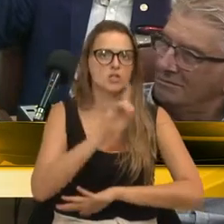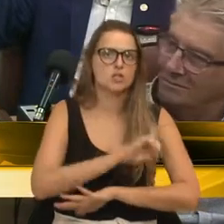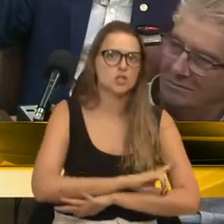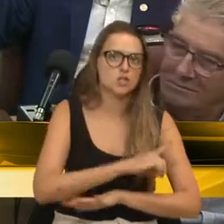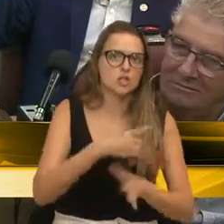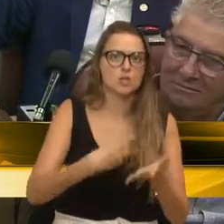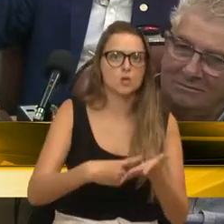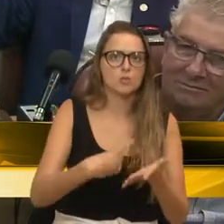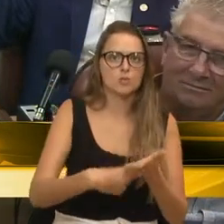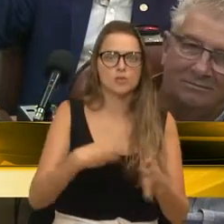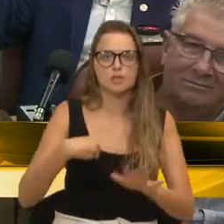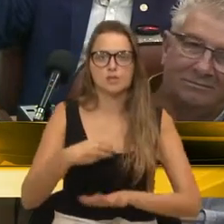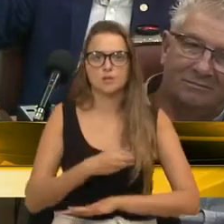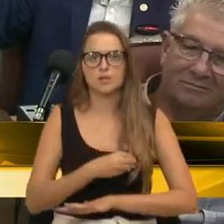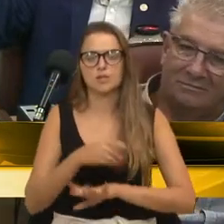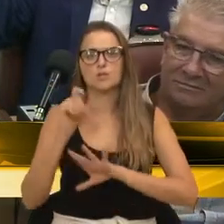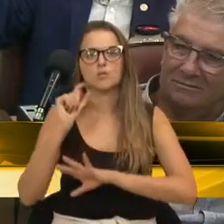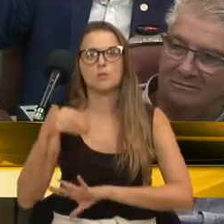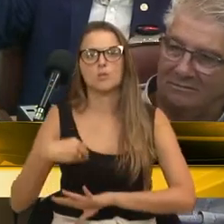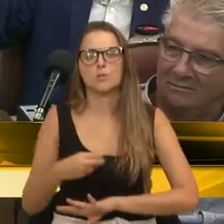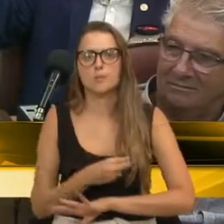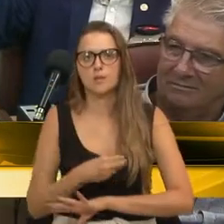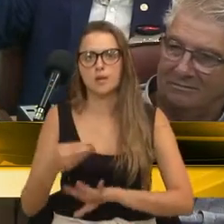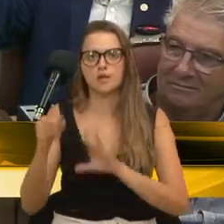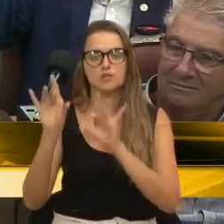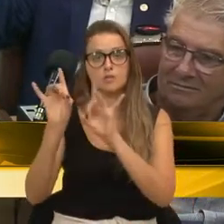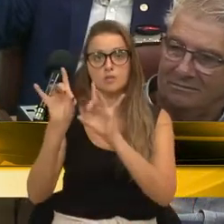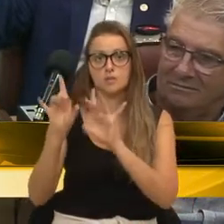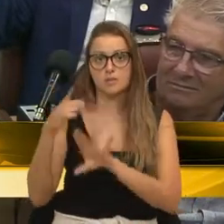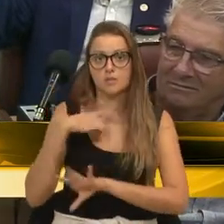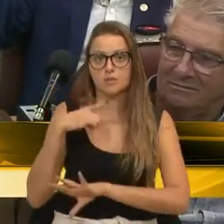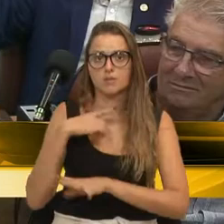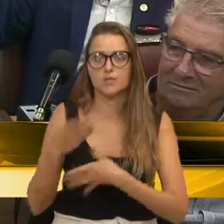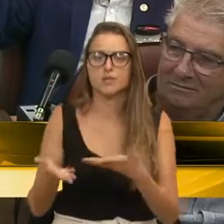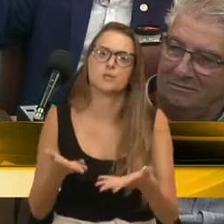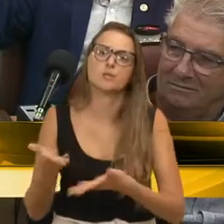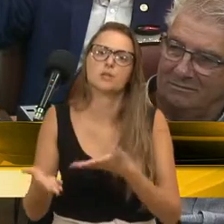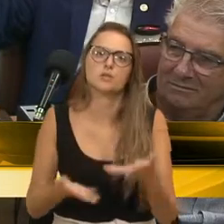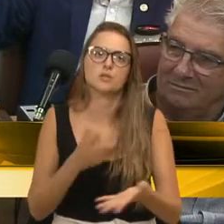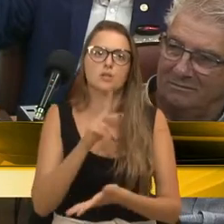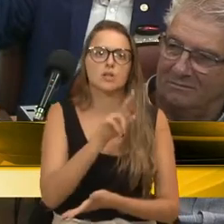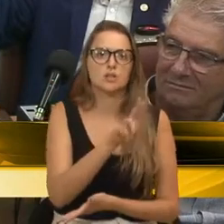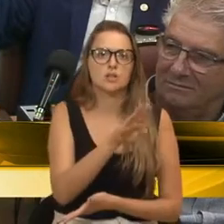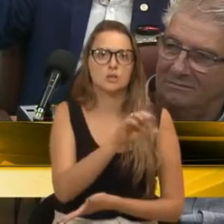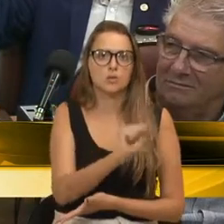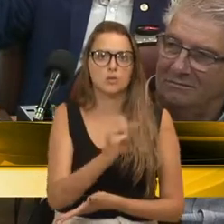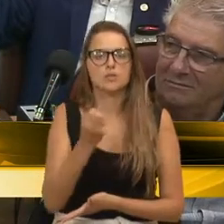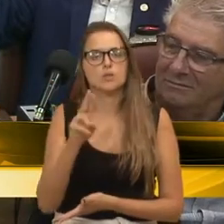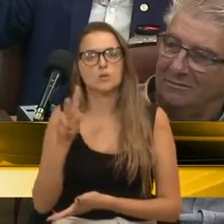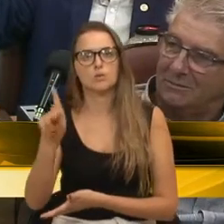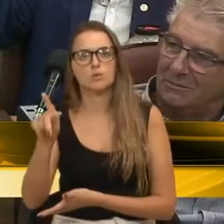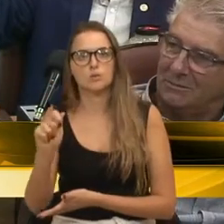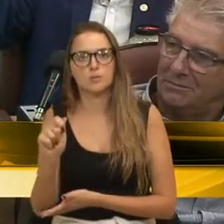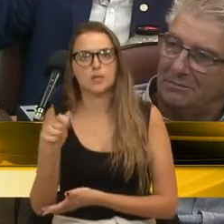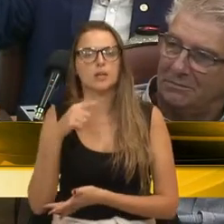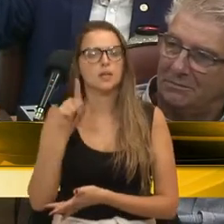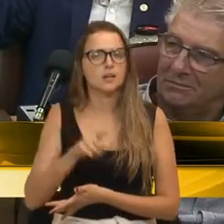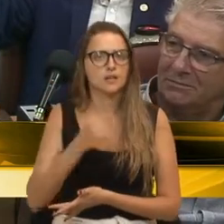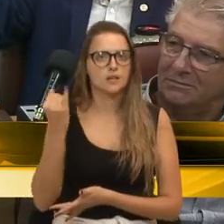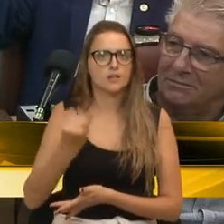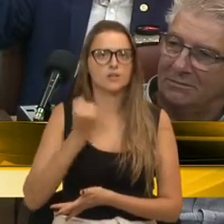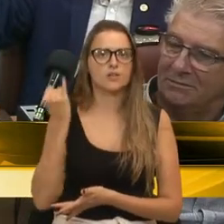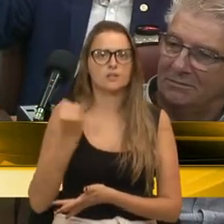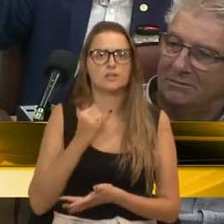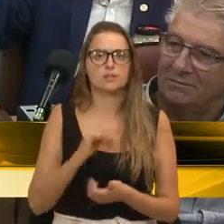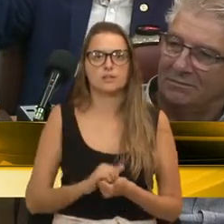consultas, os especialistas que estarão ali naquela OBS, no Postão 24 Horas. É muito importante. Então,